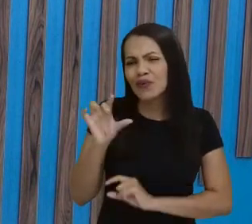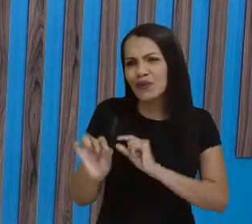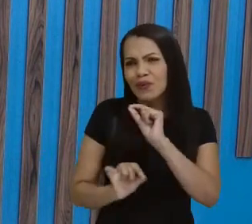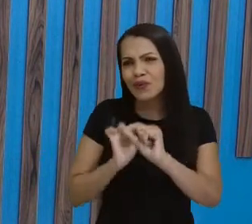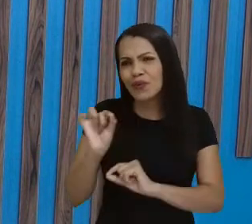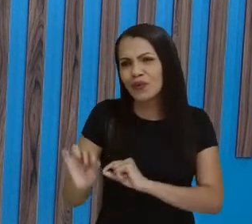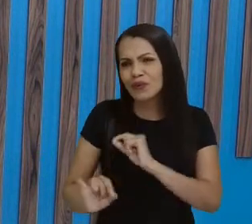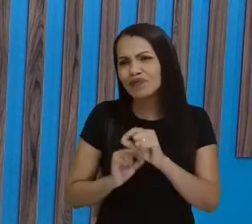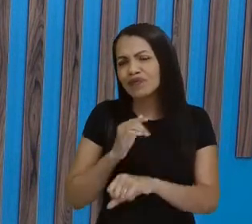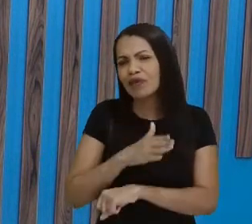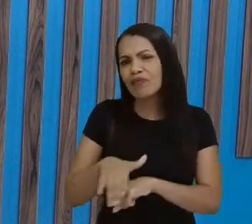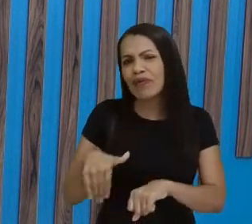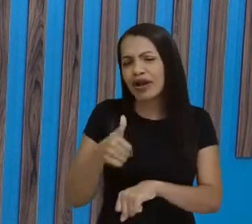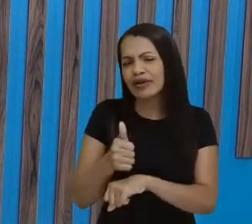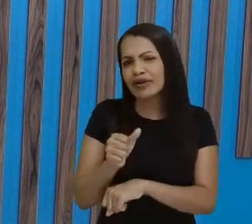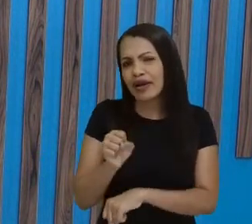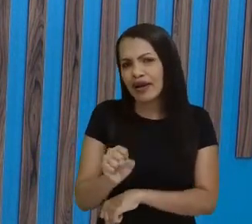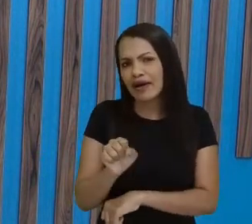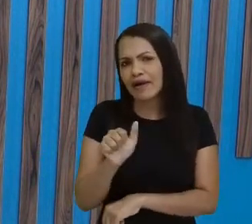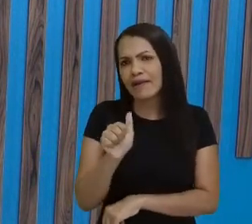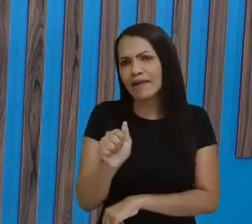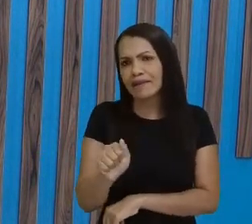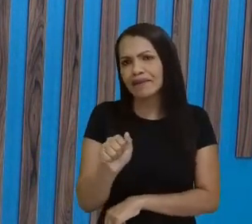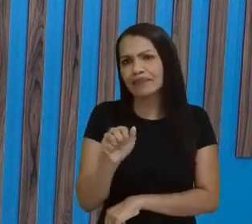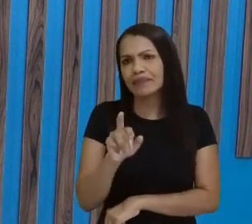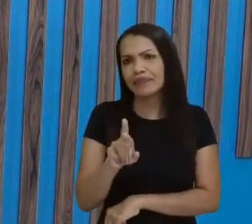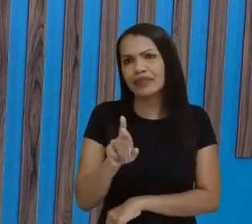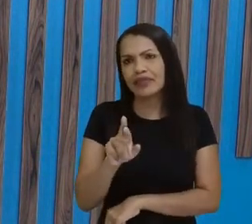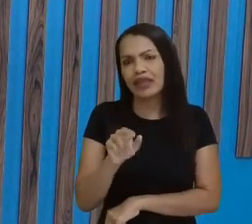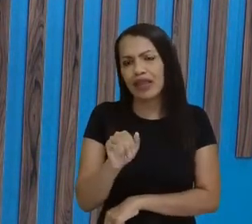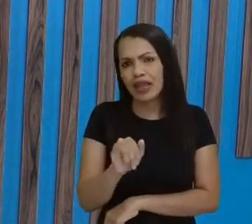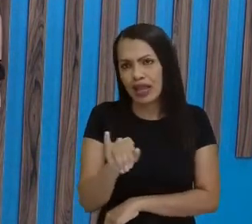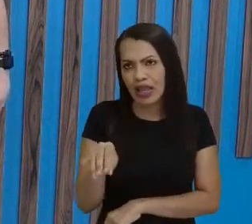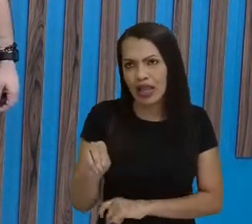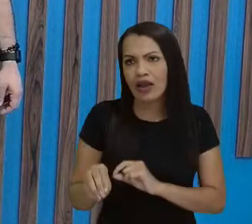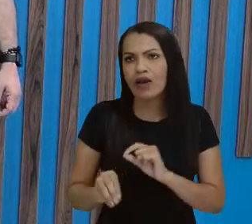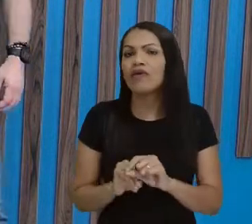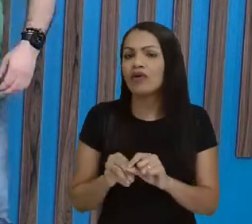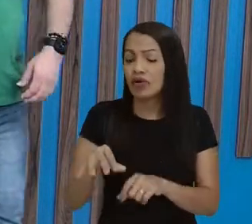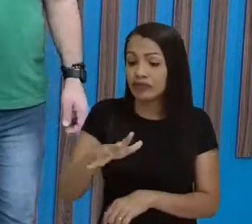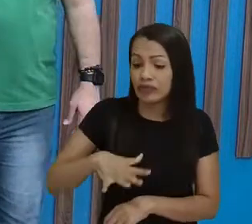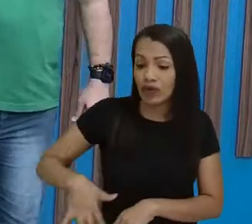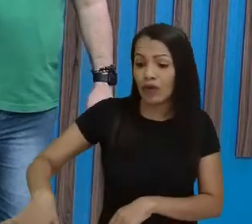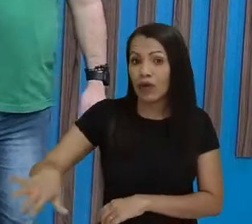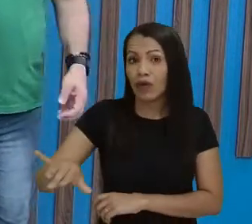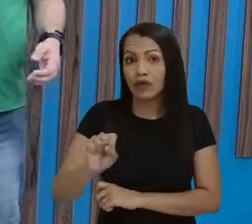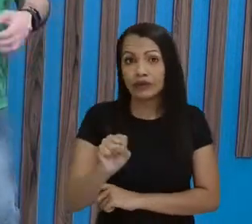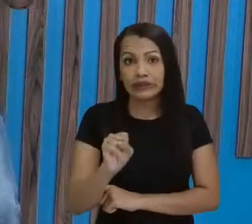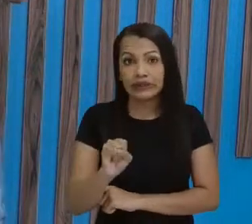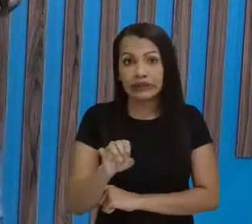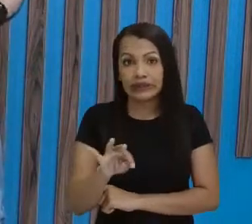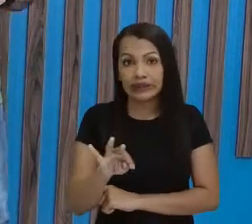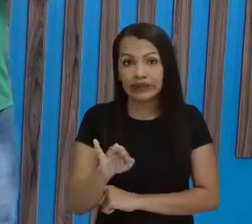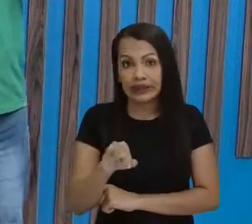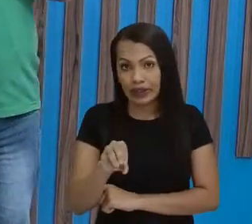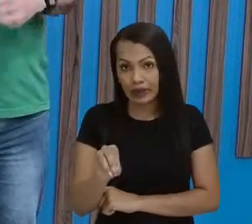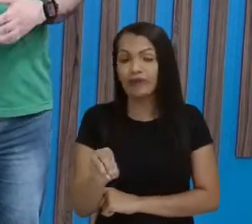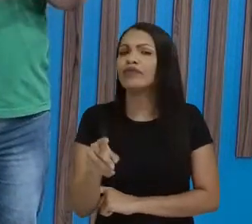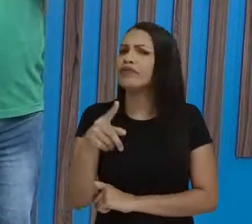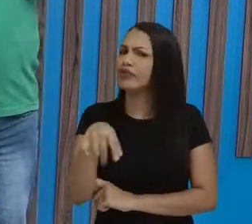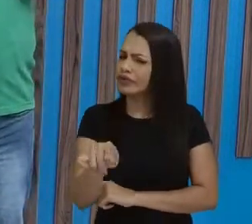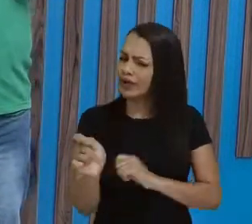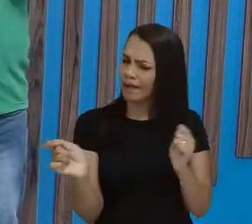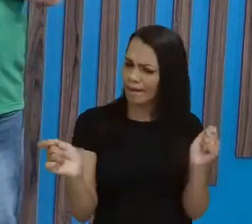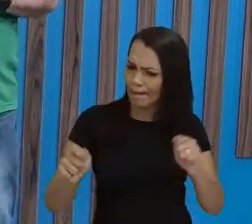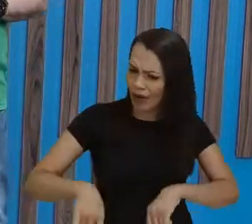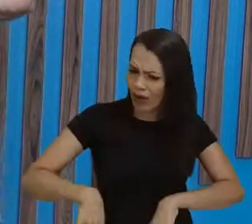o Parque Arraial do Bom Jesus, toda essa área aqui, pega o Sítio da Trindade. Então, nesse sentido, vocês podem